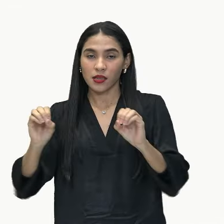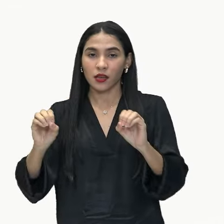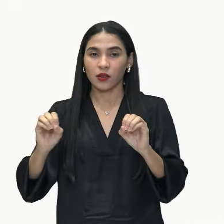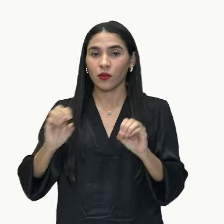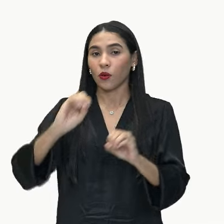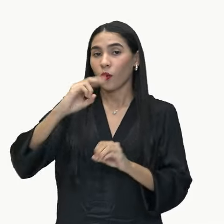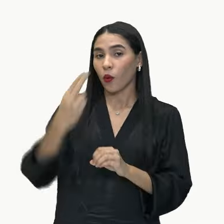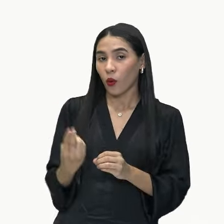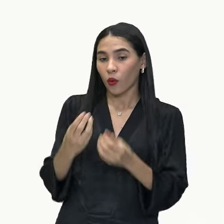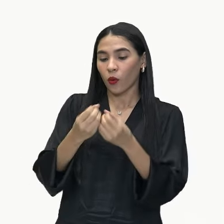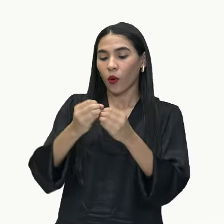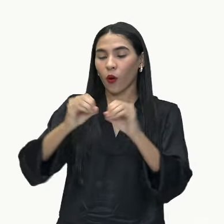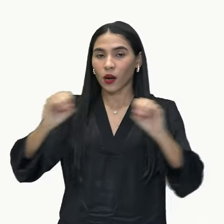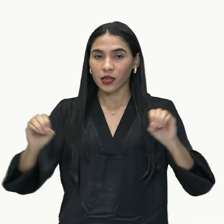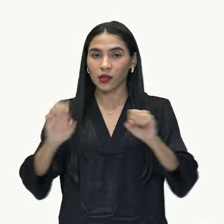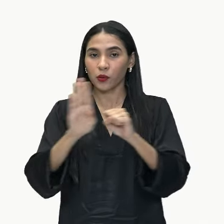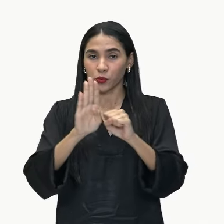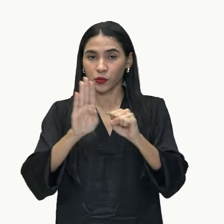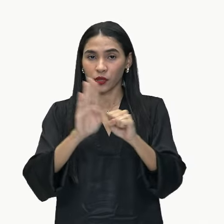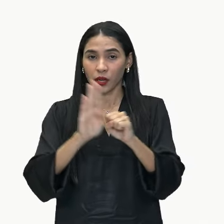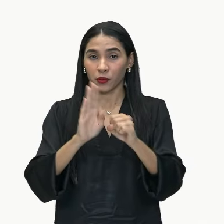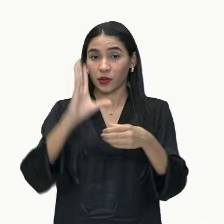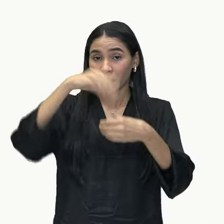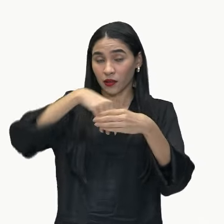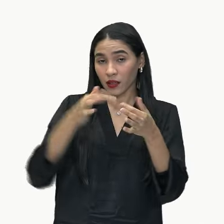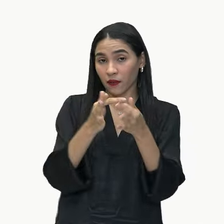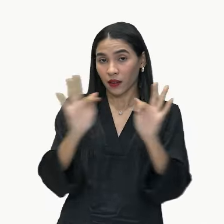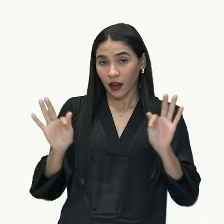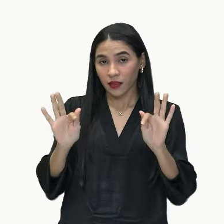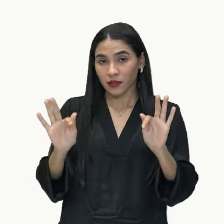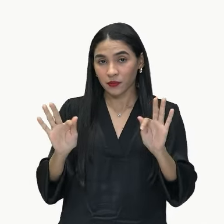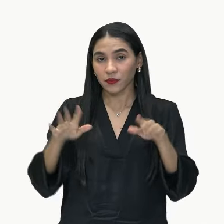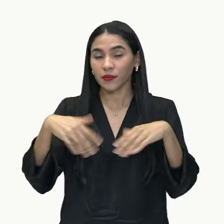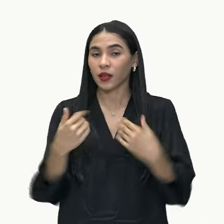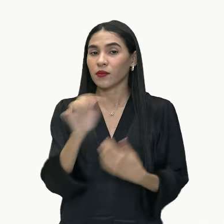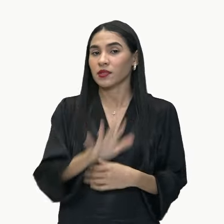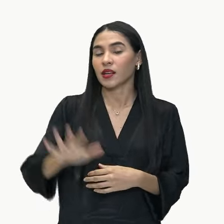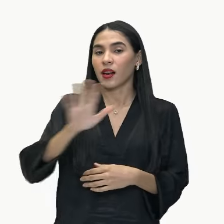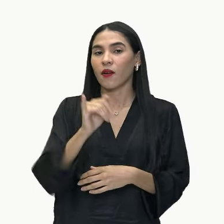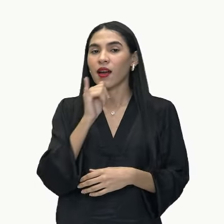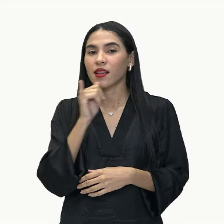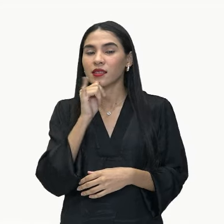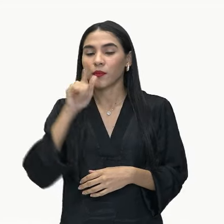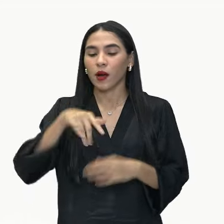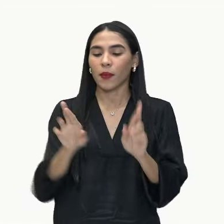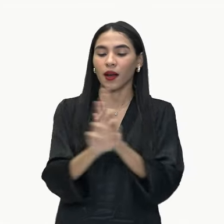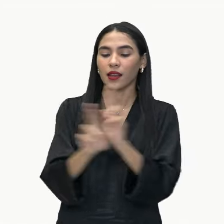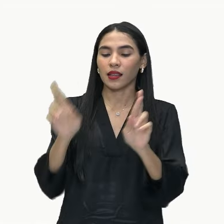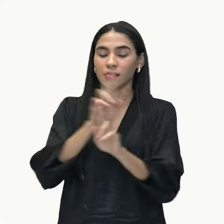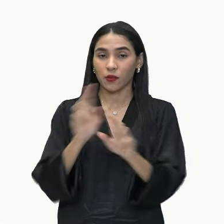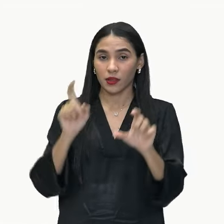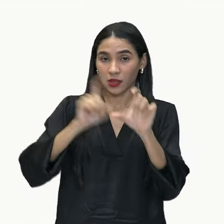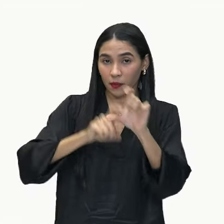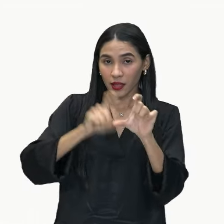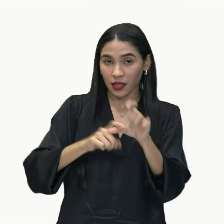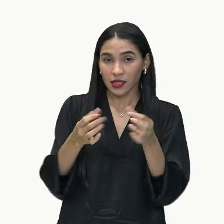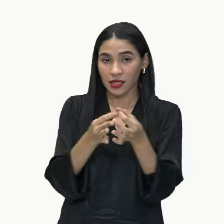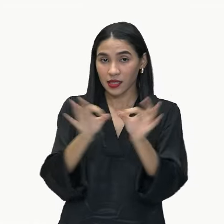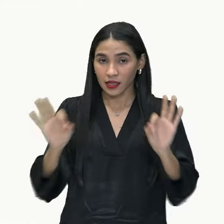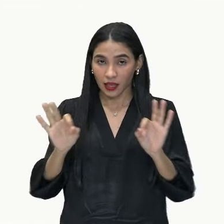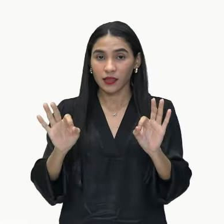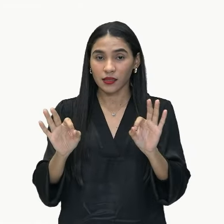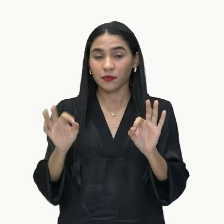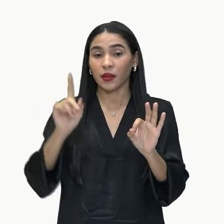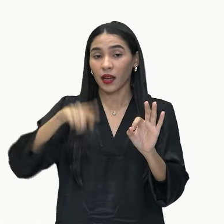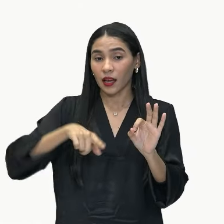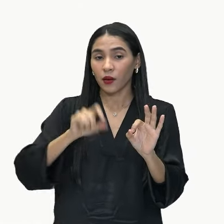sujeito da outra oração. É isso que acontece, tá? Então, em linhas gerais, quando a gente diz que é uma relação de dependência sintática, é isso que